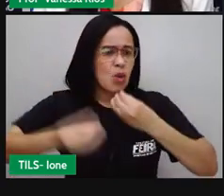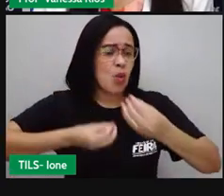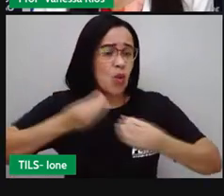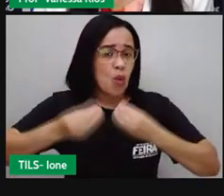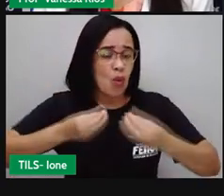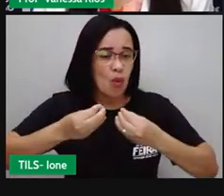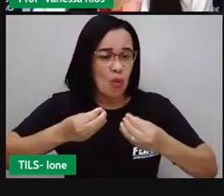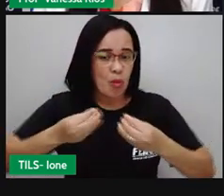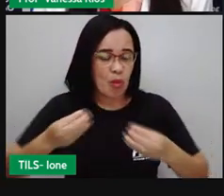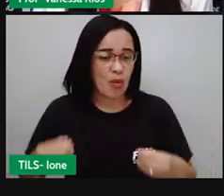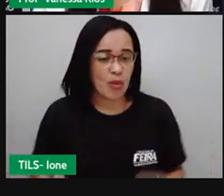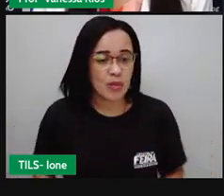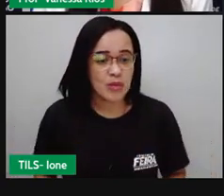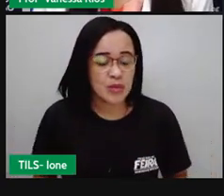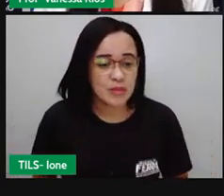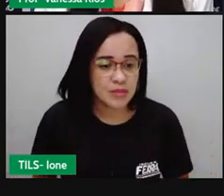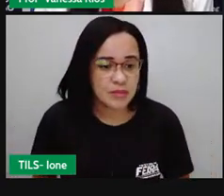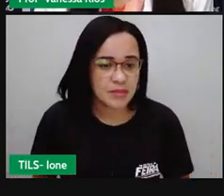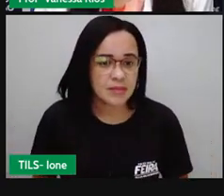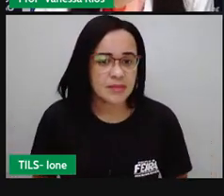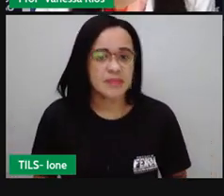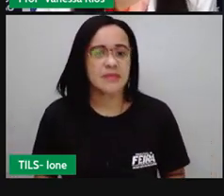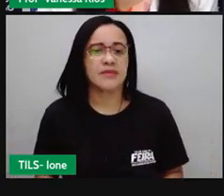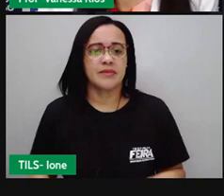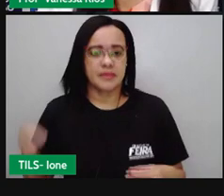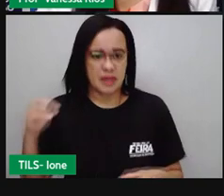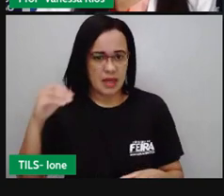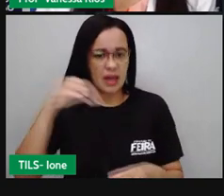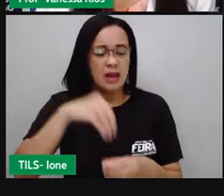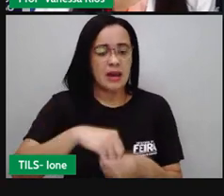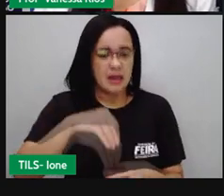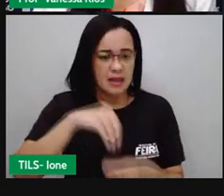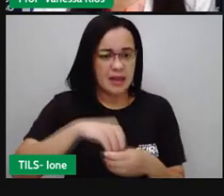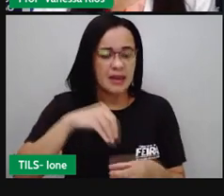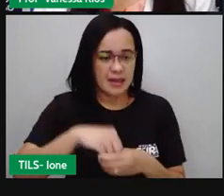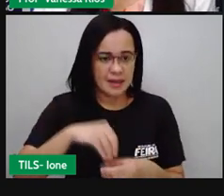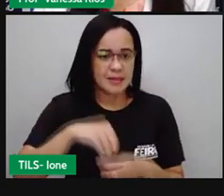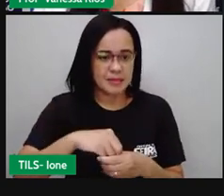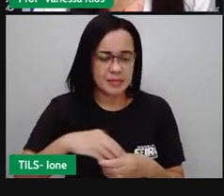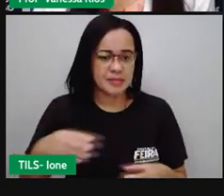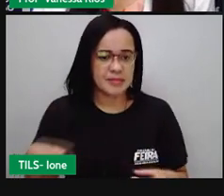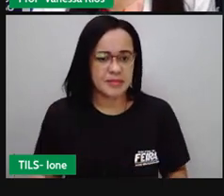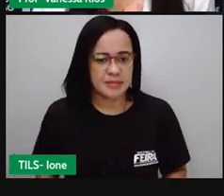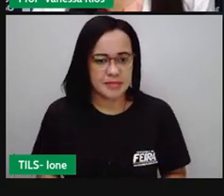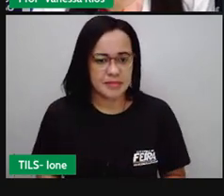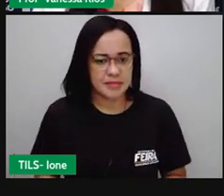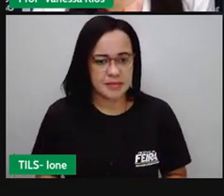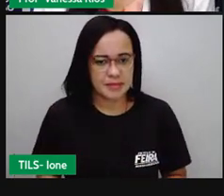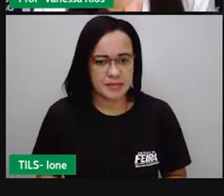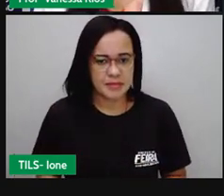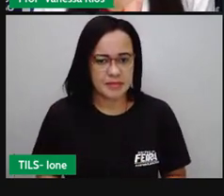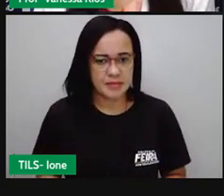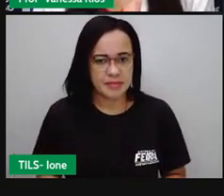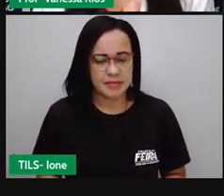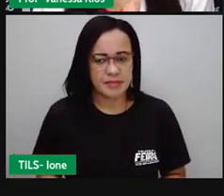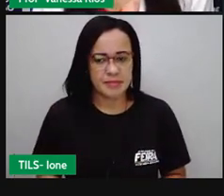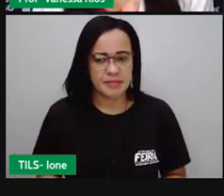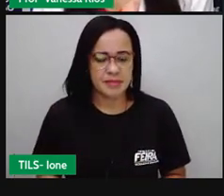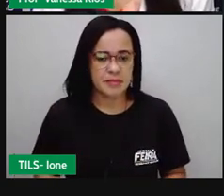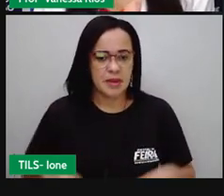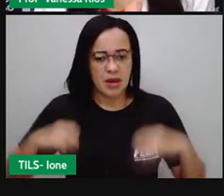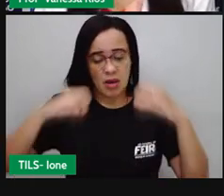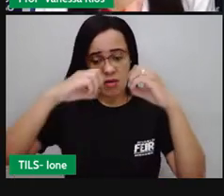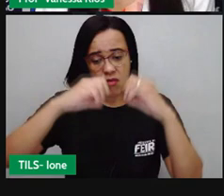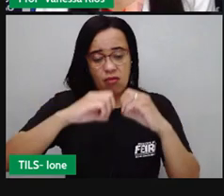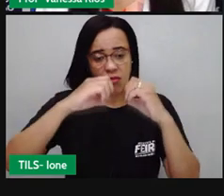cavidade abdominal. Então está aí no nosso dorso, não é? Eles são aí um formato parecido aí no